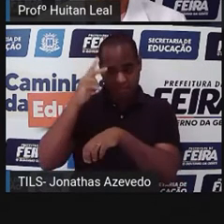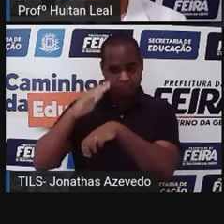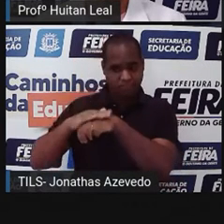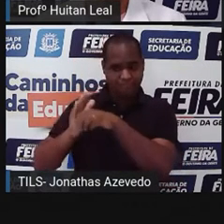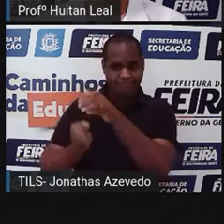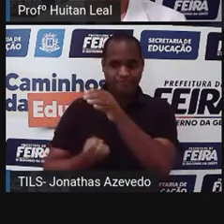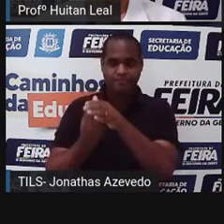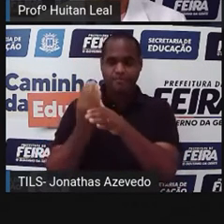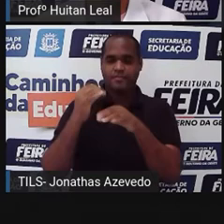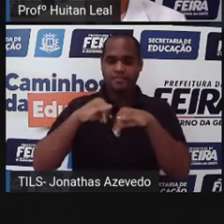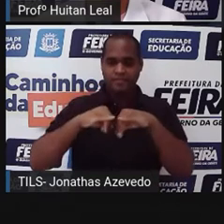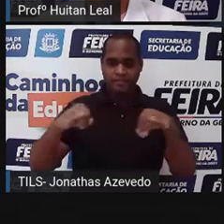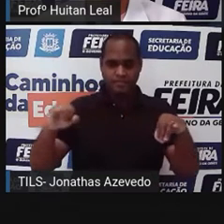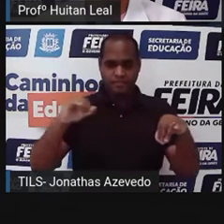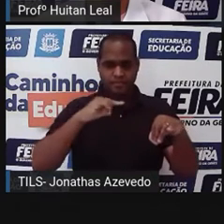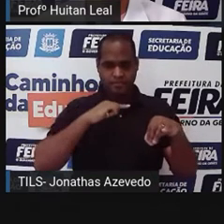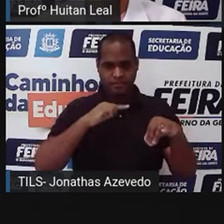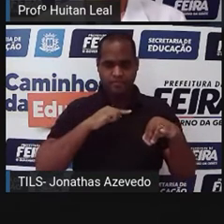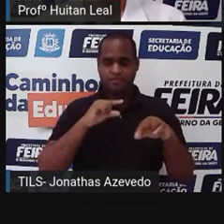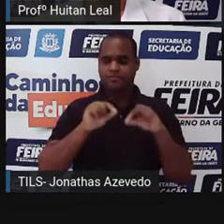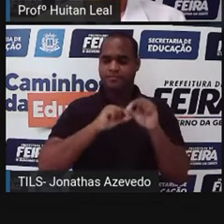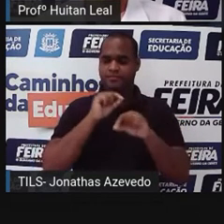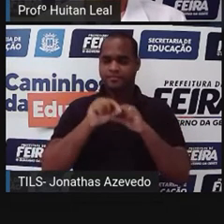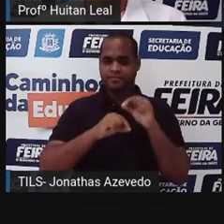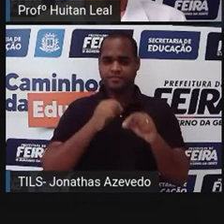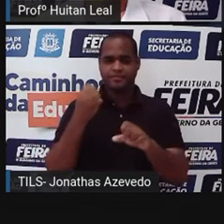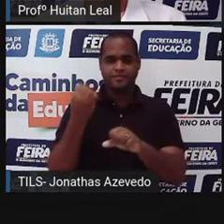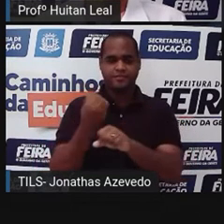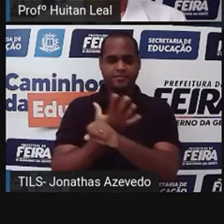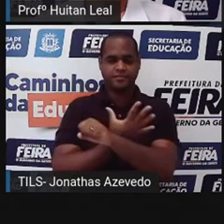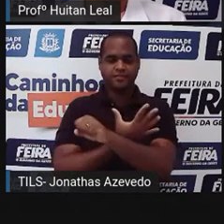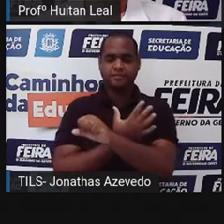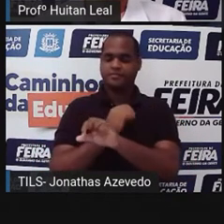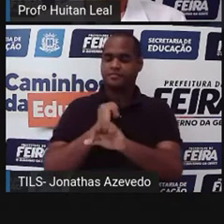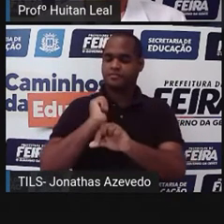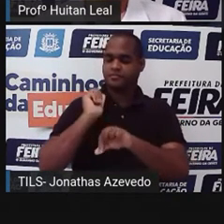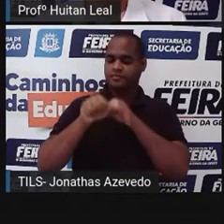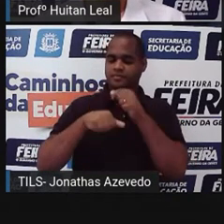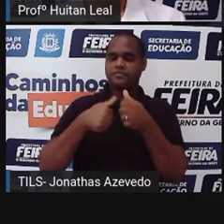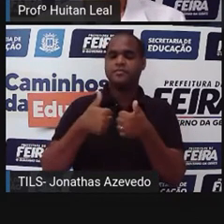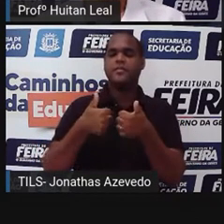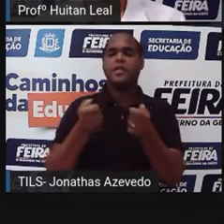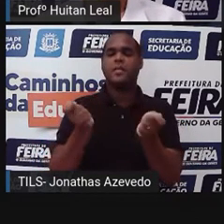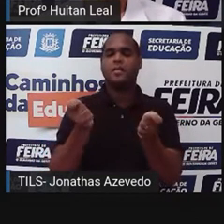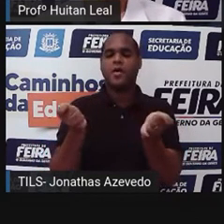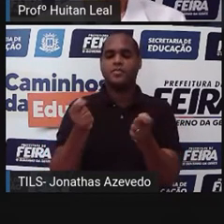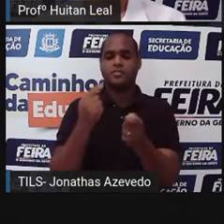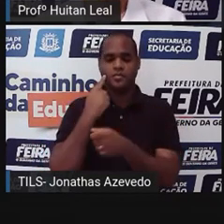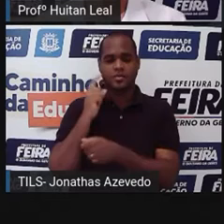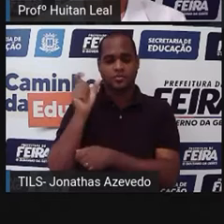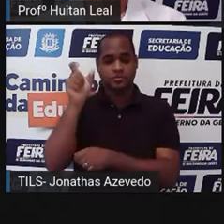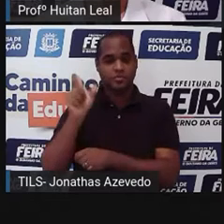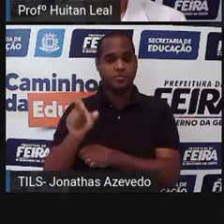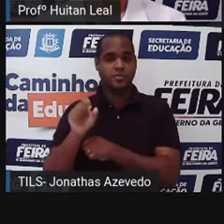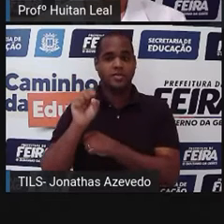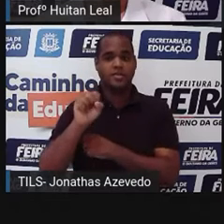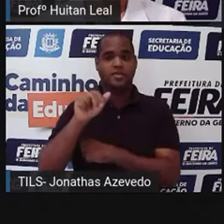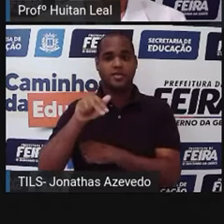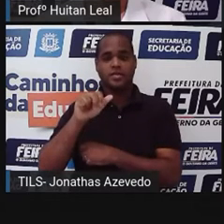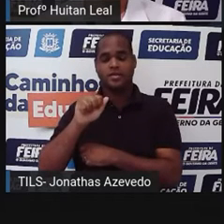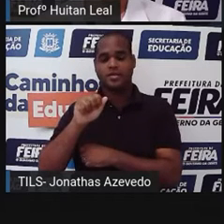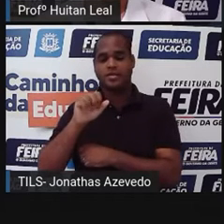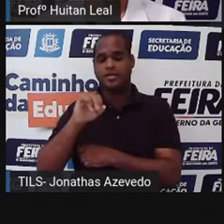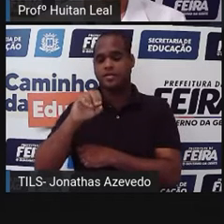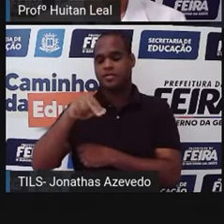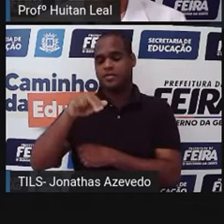notícia chamada de retórica das emoções, que a gente também pode considerar como ou chamar de sensacionalismo. Essa